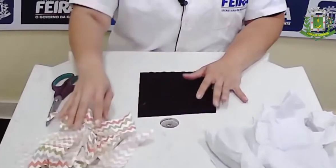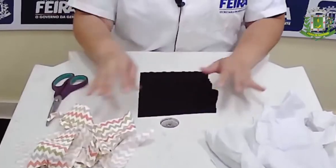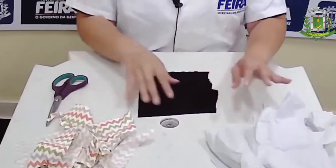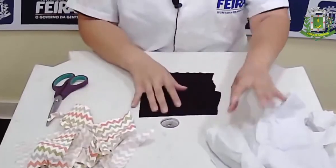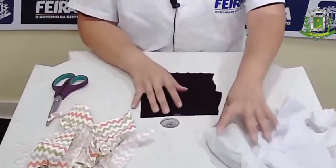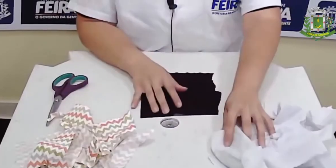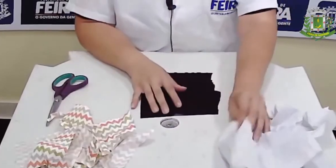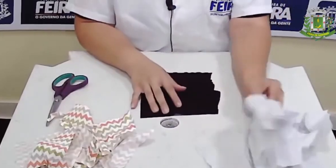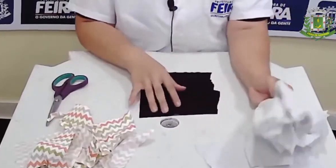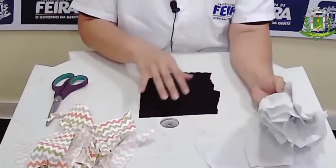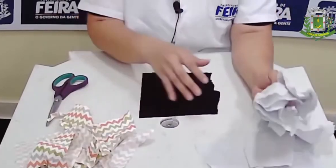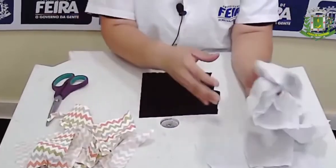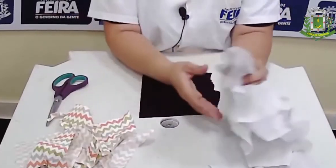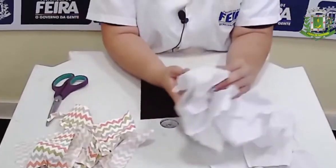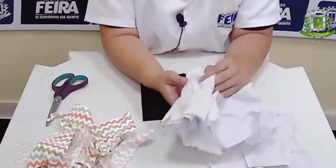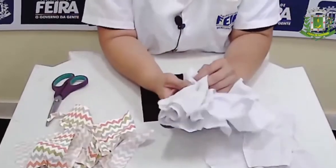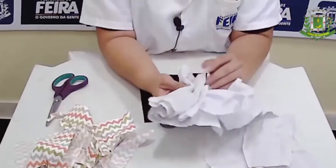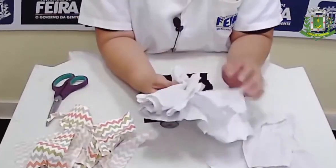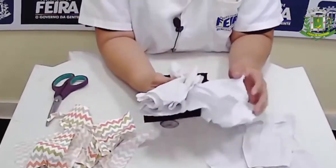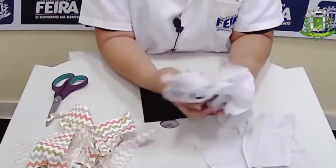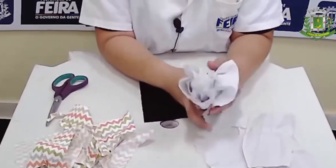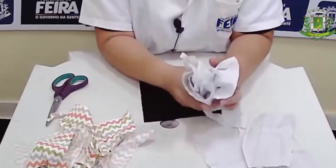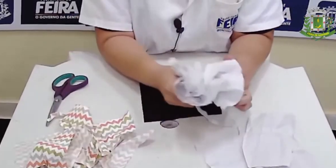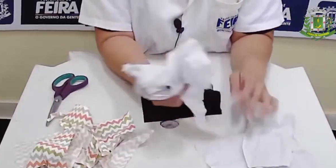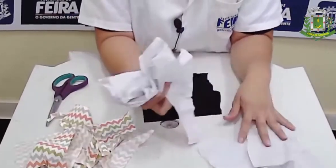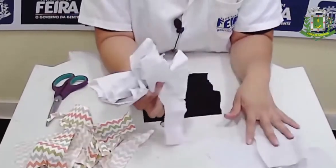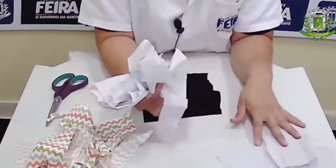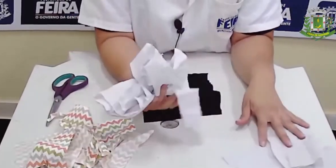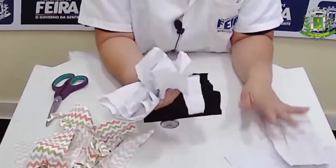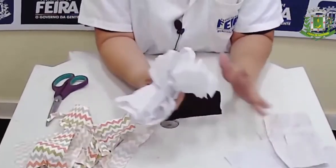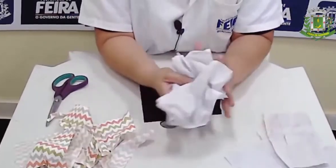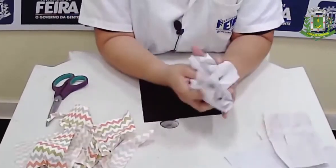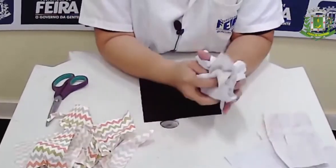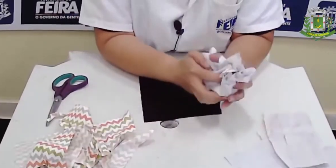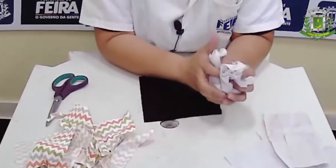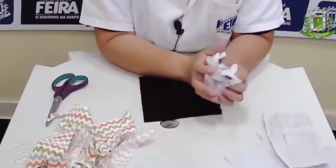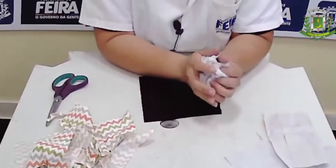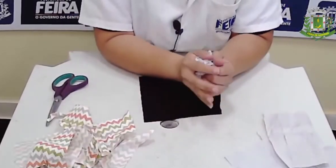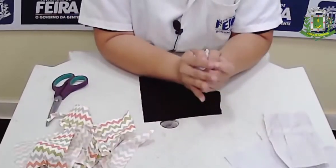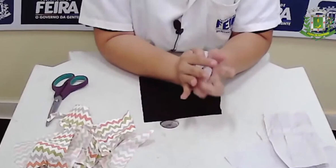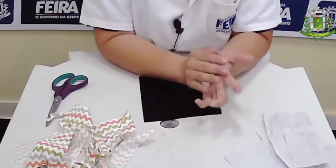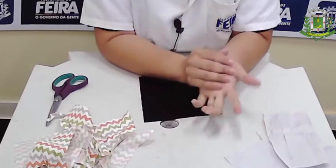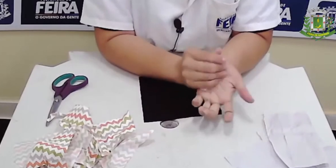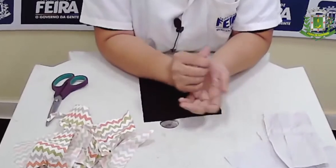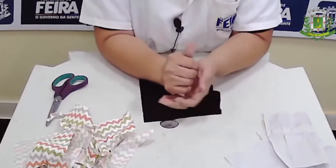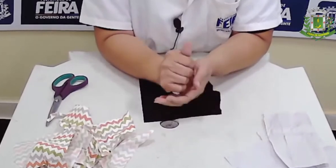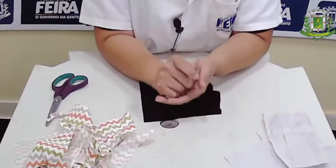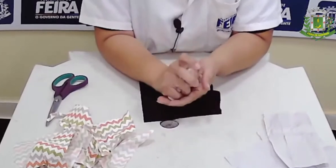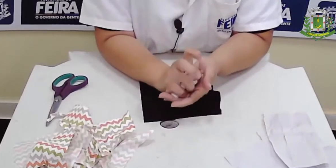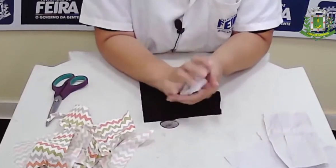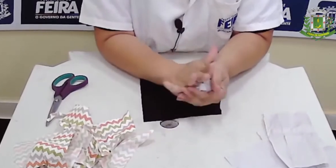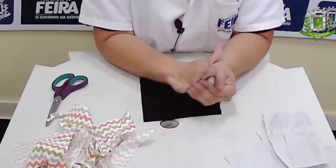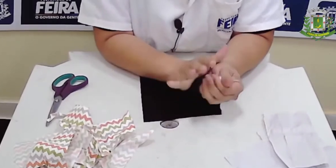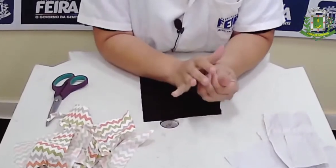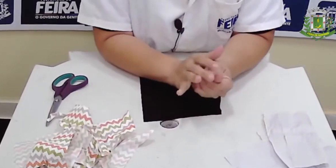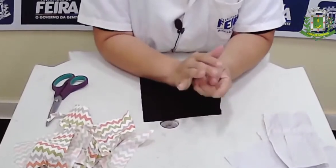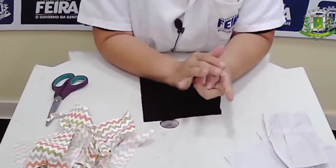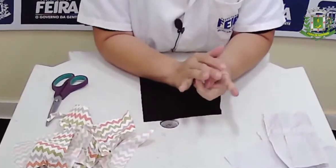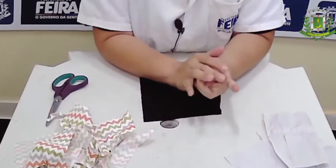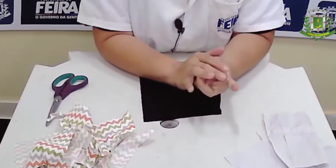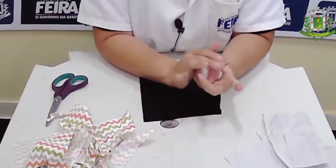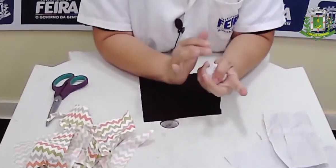Alguns retalhos coloridos. E a prova resolveu utilizar aqui papel toalha. Na verdade, você pode pegar aí sobras, né?